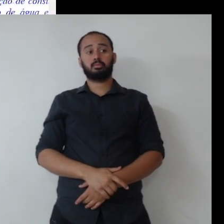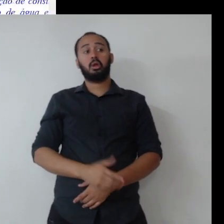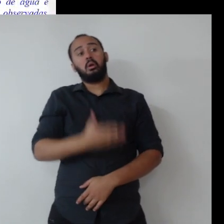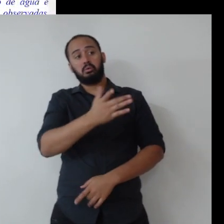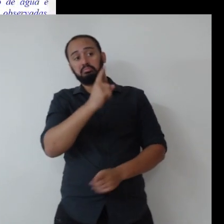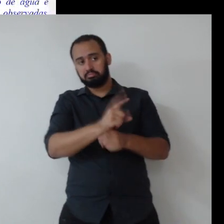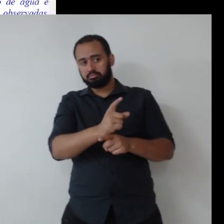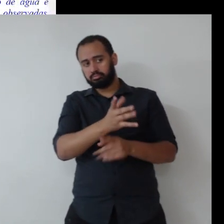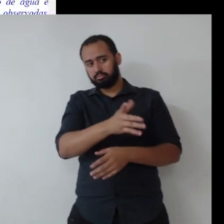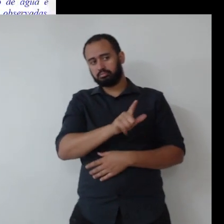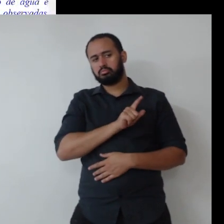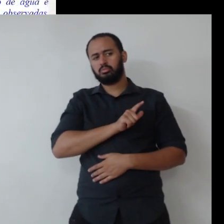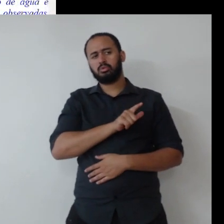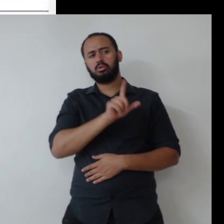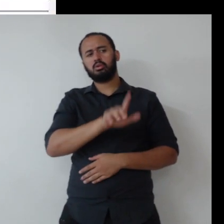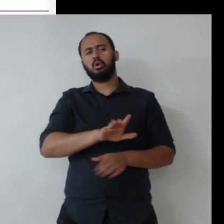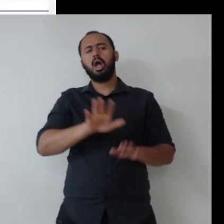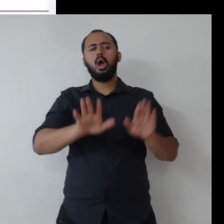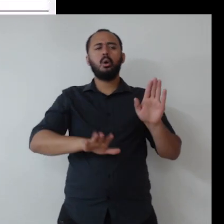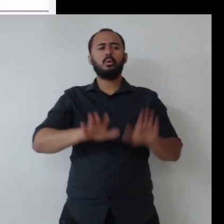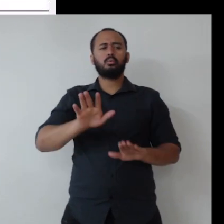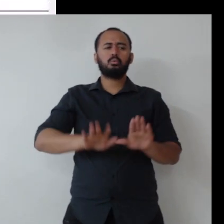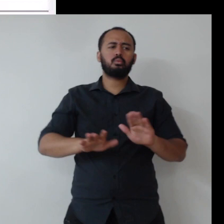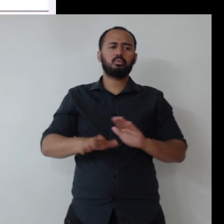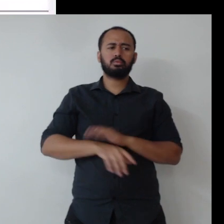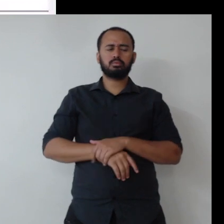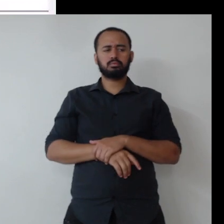Aqui, ó. E aqui tem alguns...